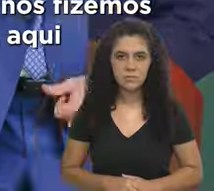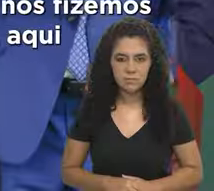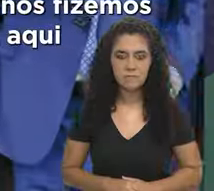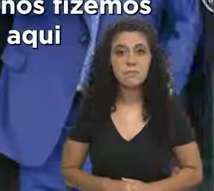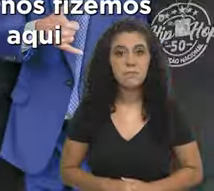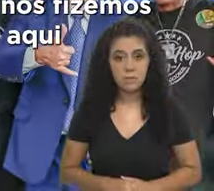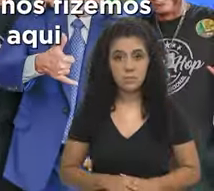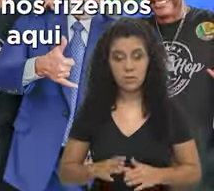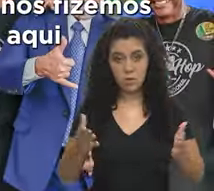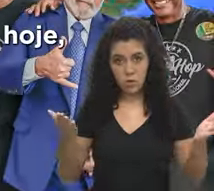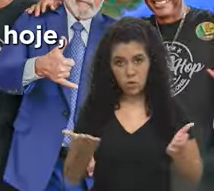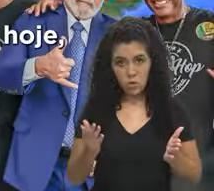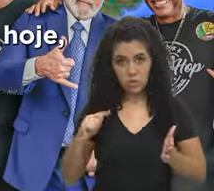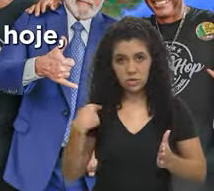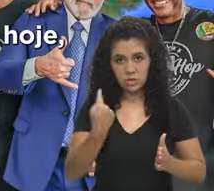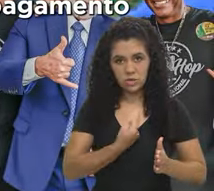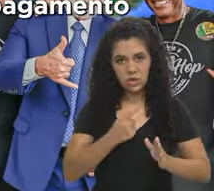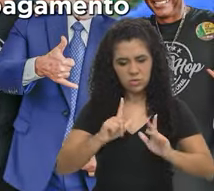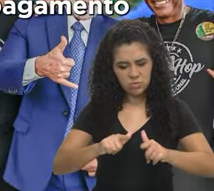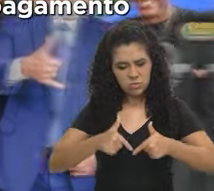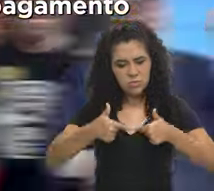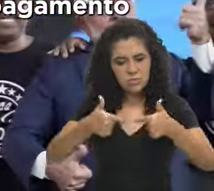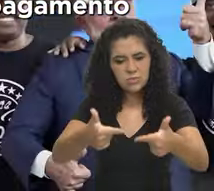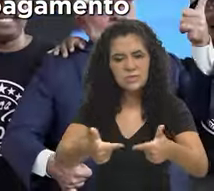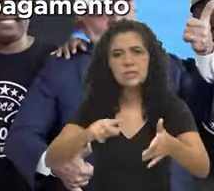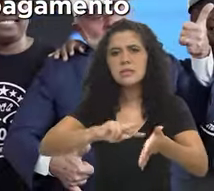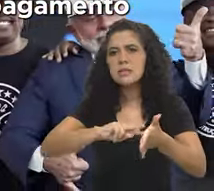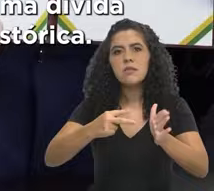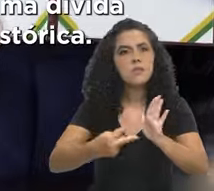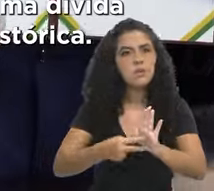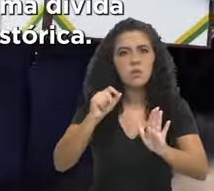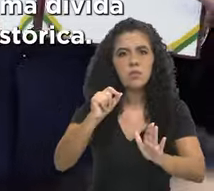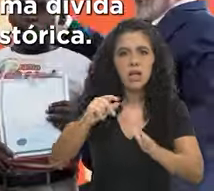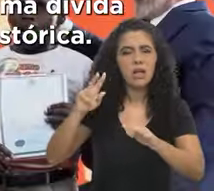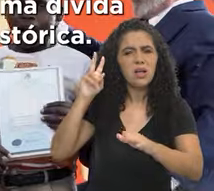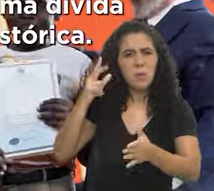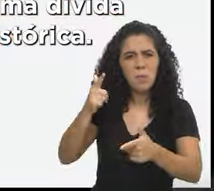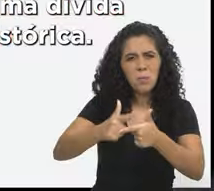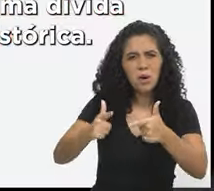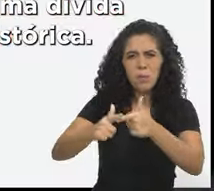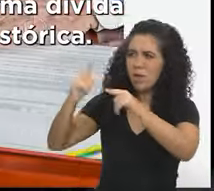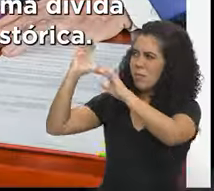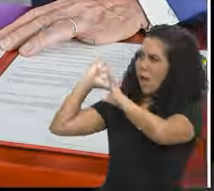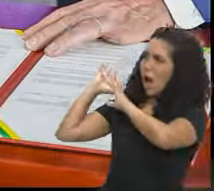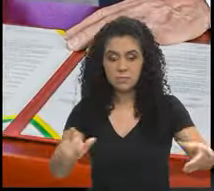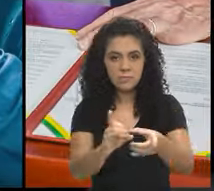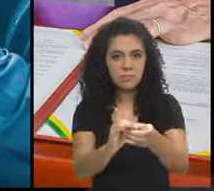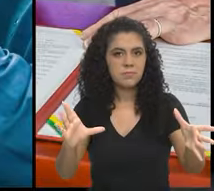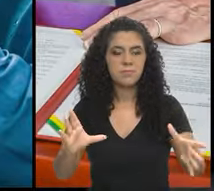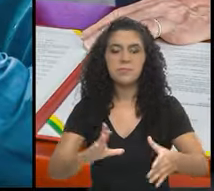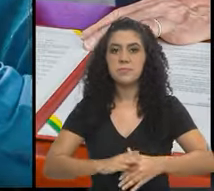O que nós fizemos aqui hoje é o pagamento de uma dívida histórica.